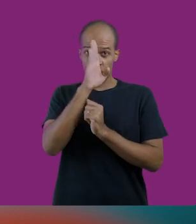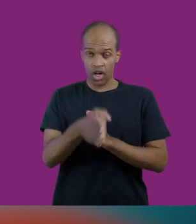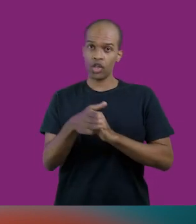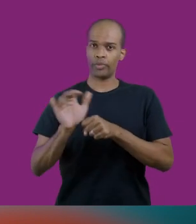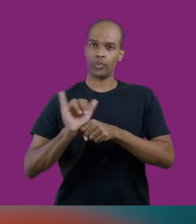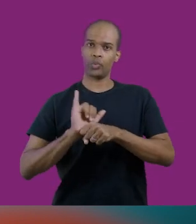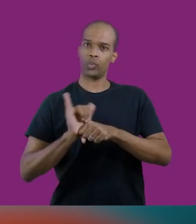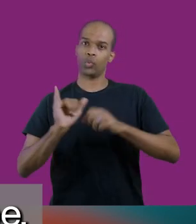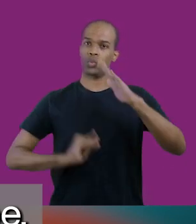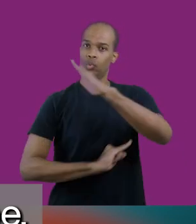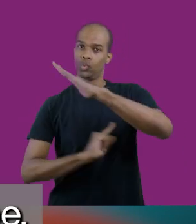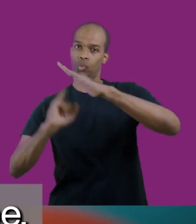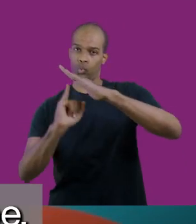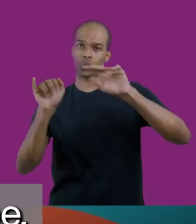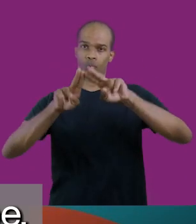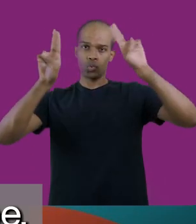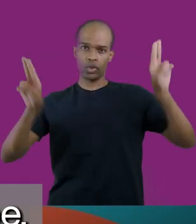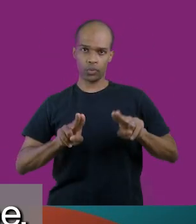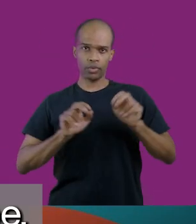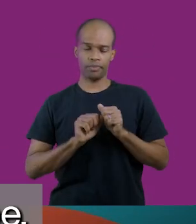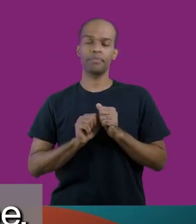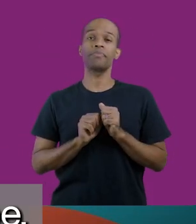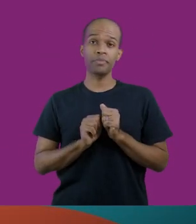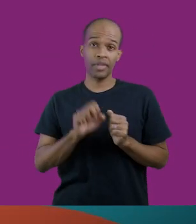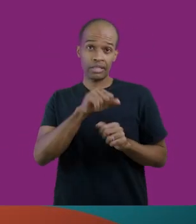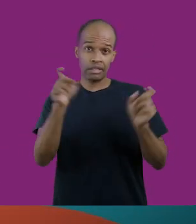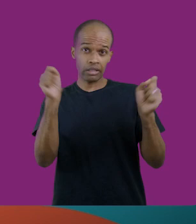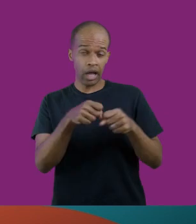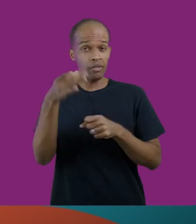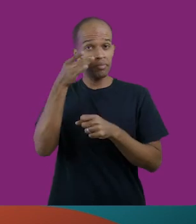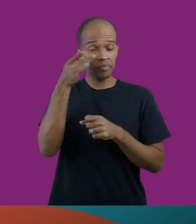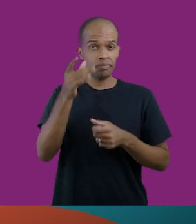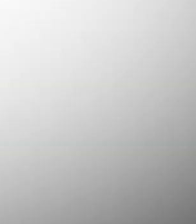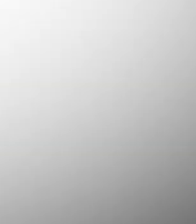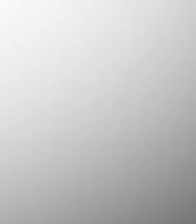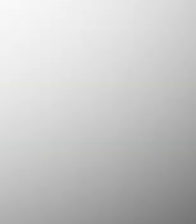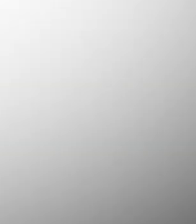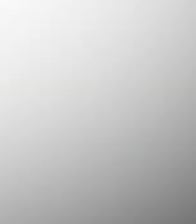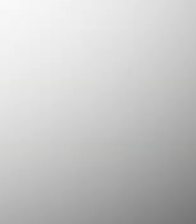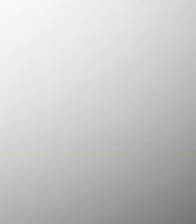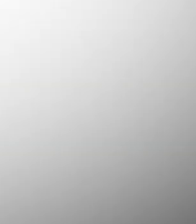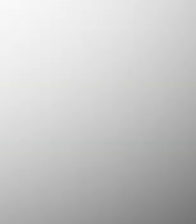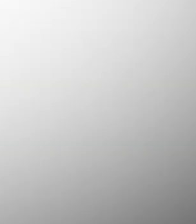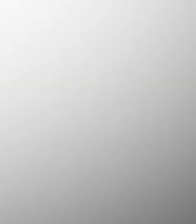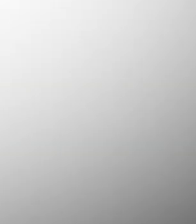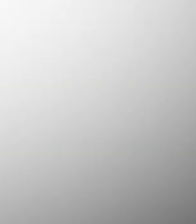que você será direcionado para o canal do Instituto Natura no YouTube. Quando puder, dá um pulo lá e assista.